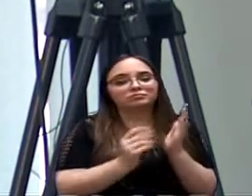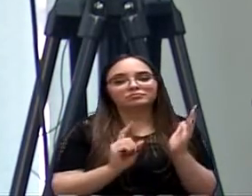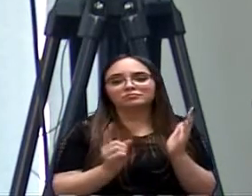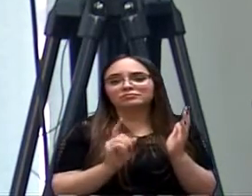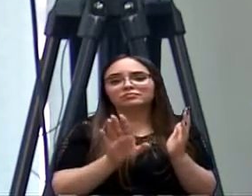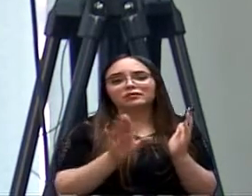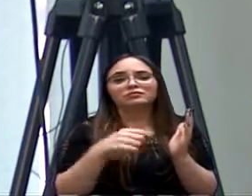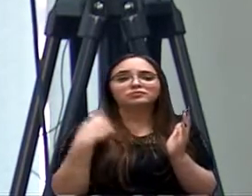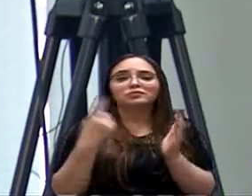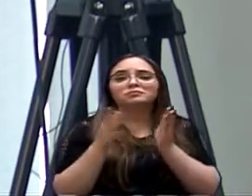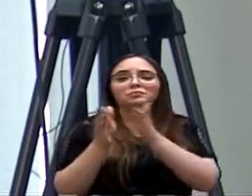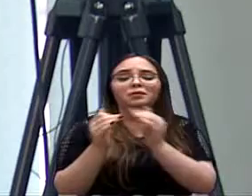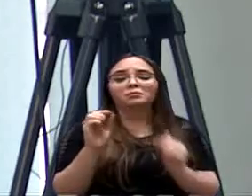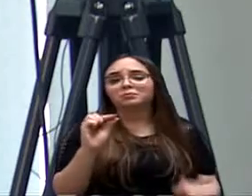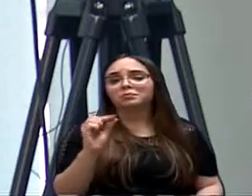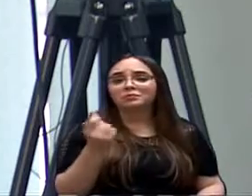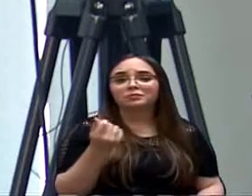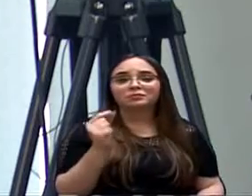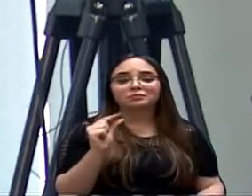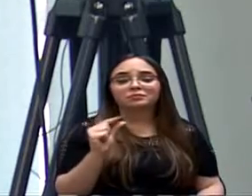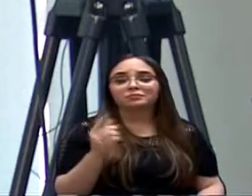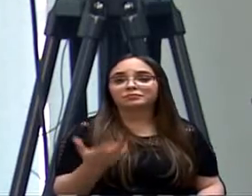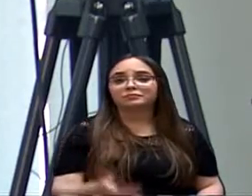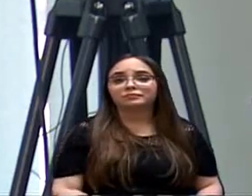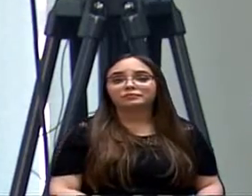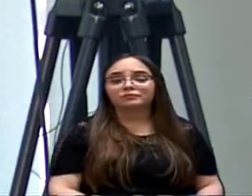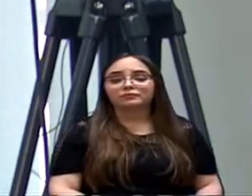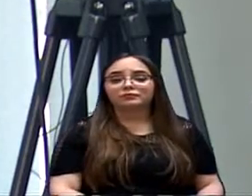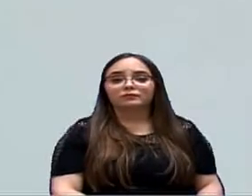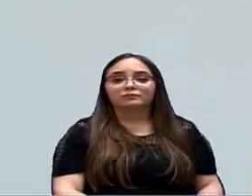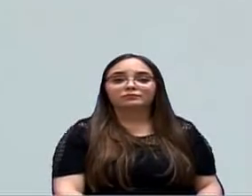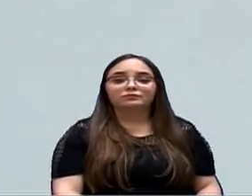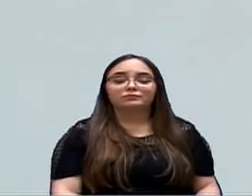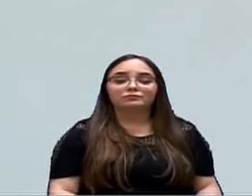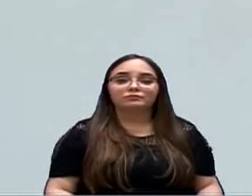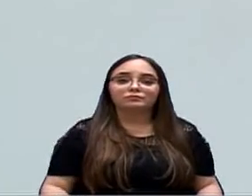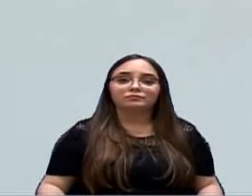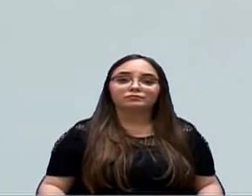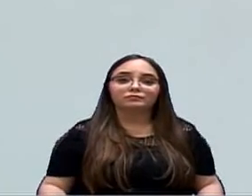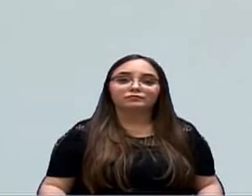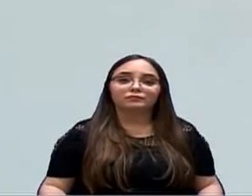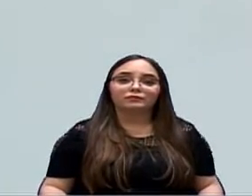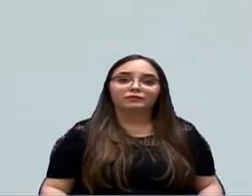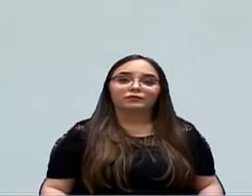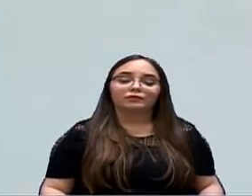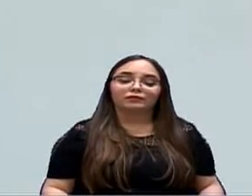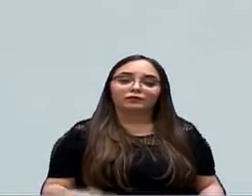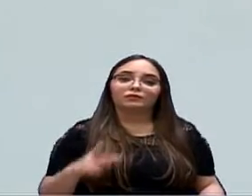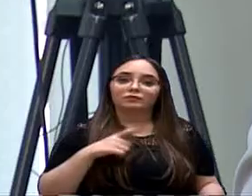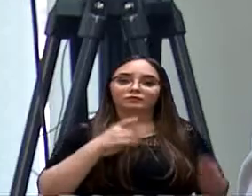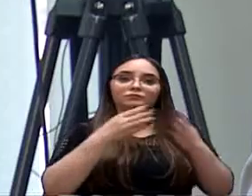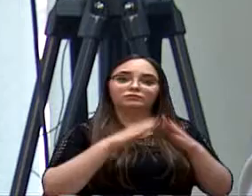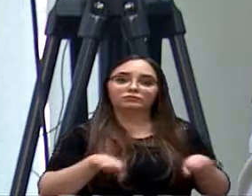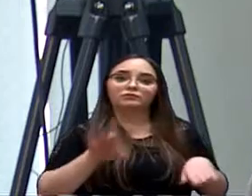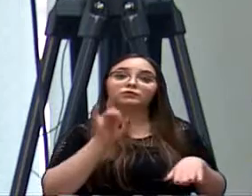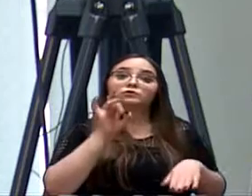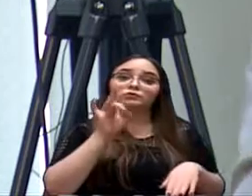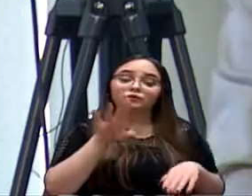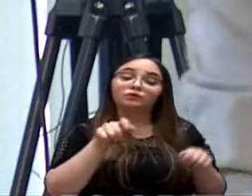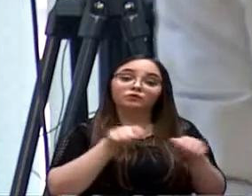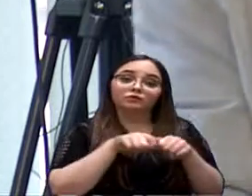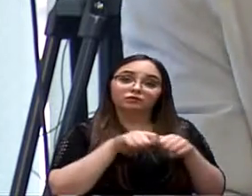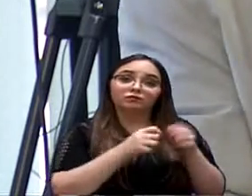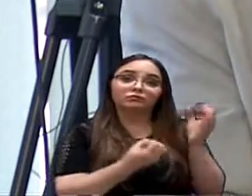pouco o que nós estamos define a secretaria, seus técnicos e o prefeito, onde vai fazer. mitigadora e tem a compensatória. Só a mitigadora, não. A